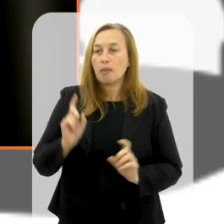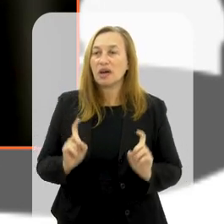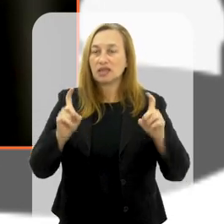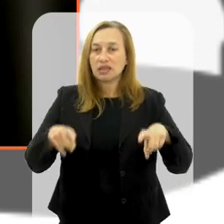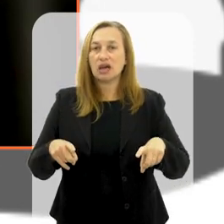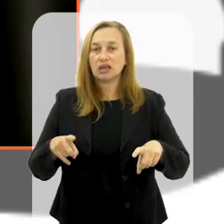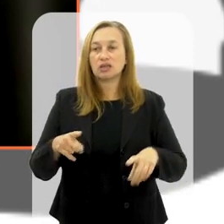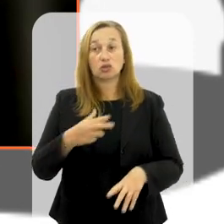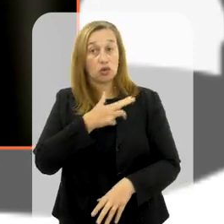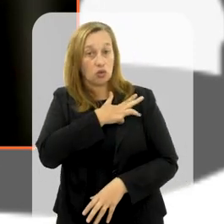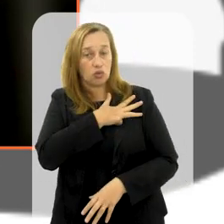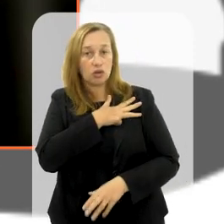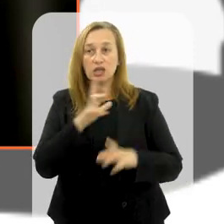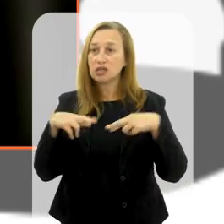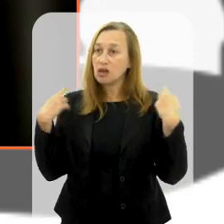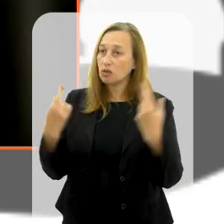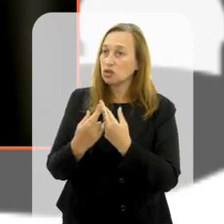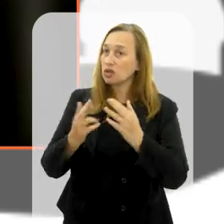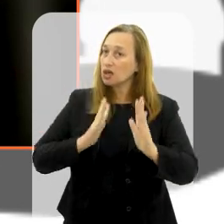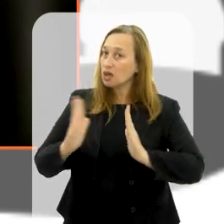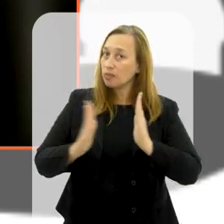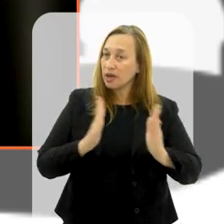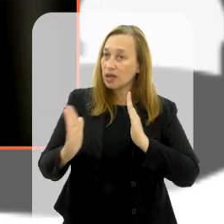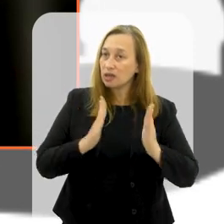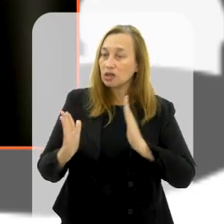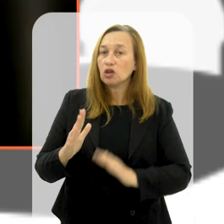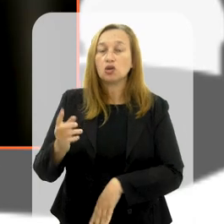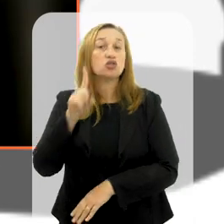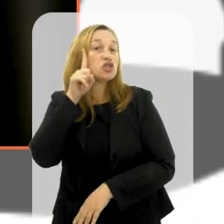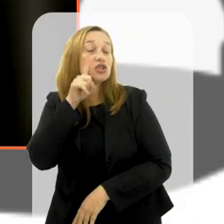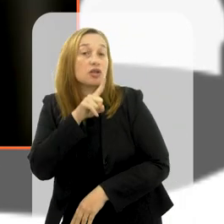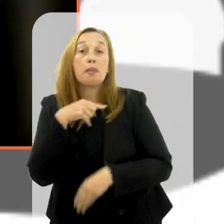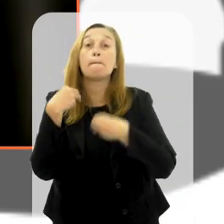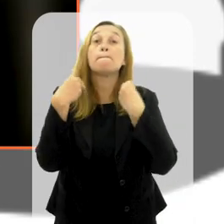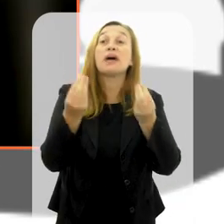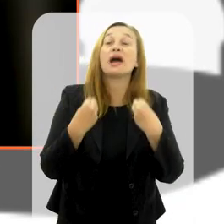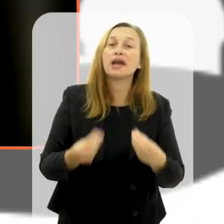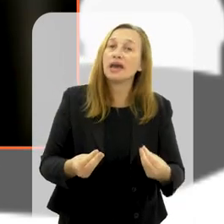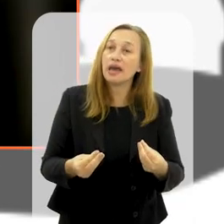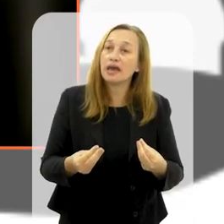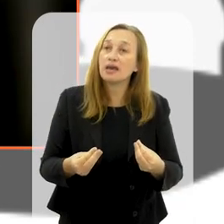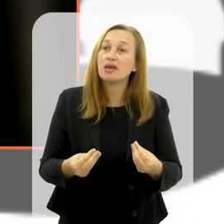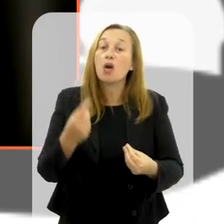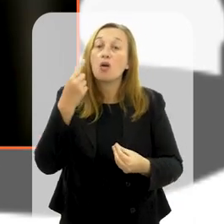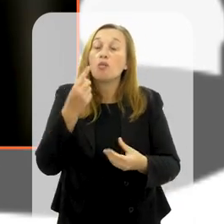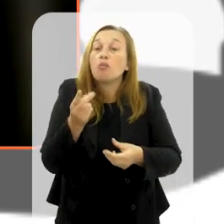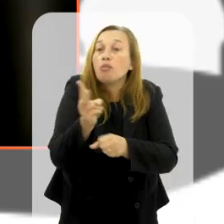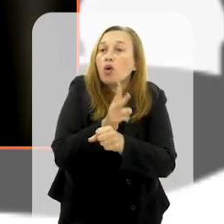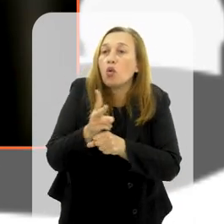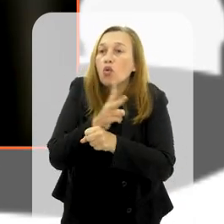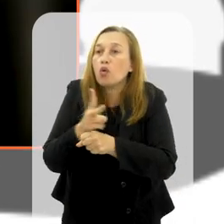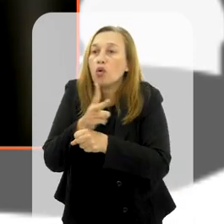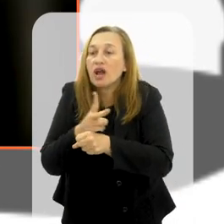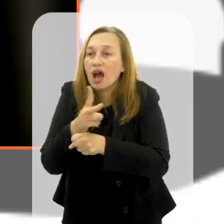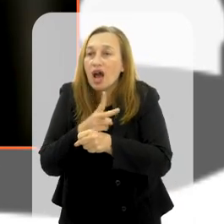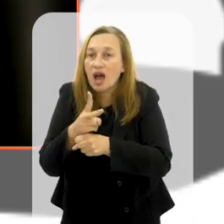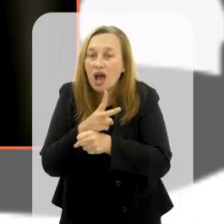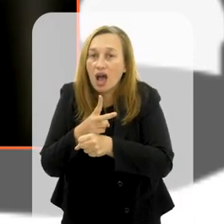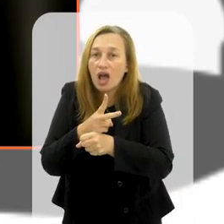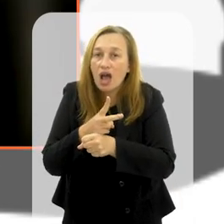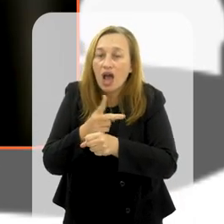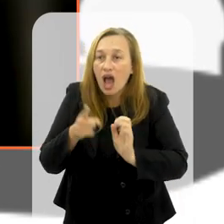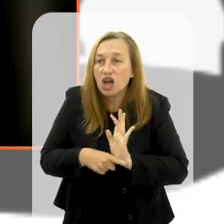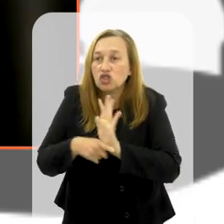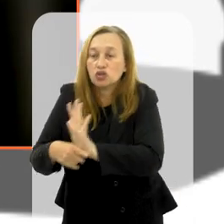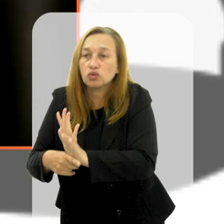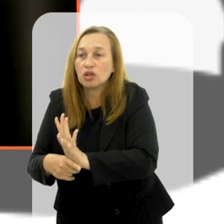eles então se reuniram, naquele período, nos Estados Unidos, para buscar saídas comuns para uma crise